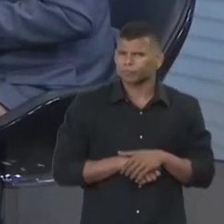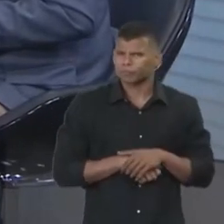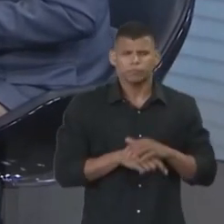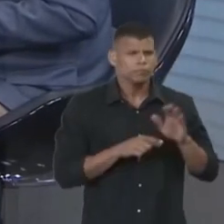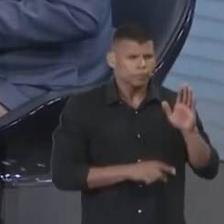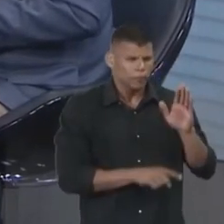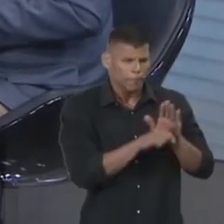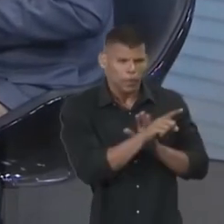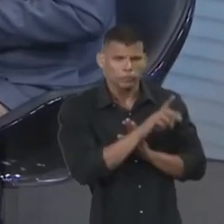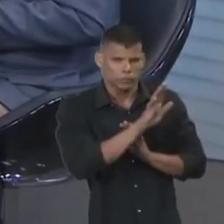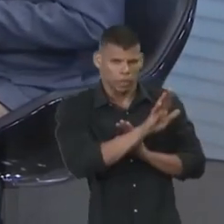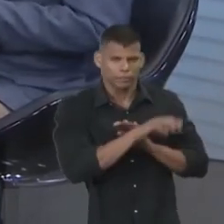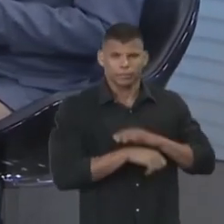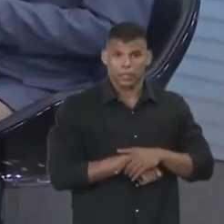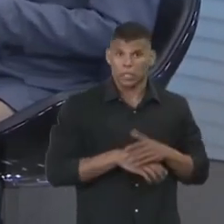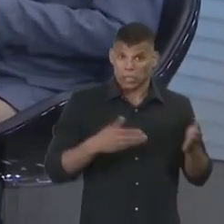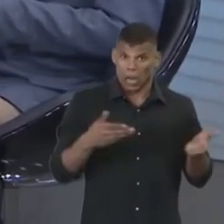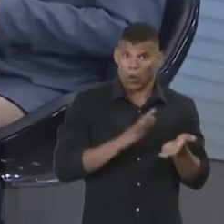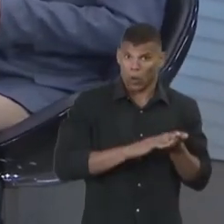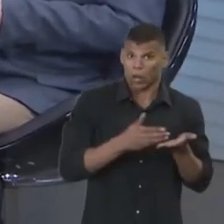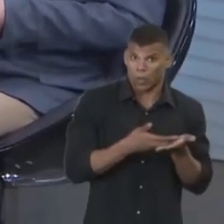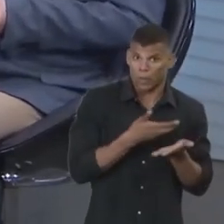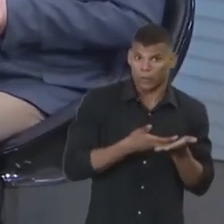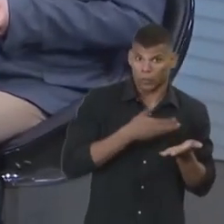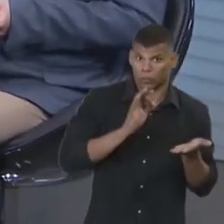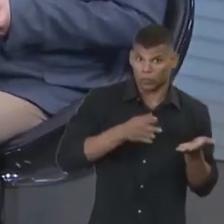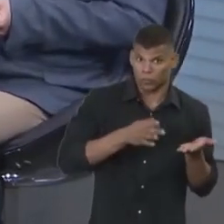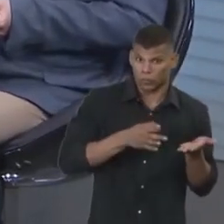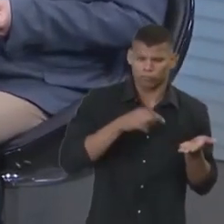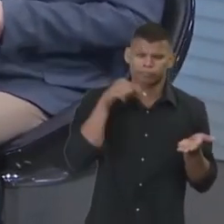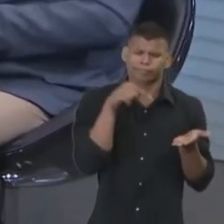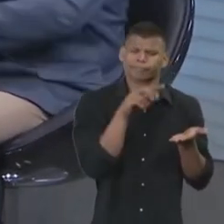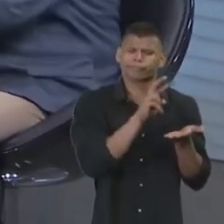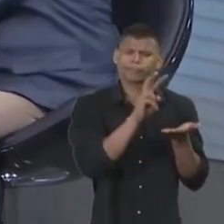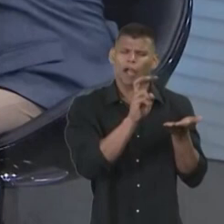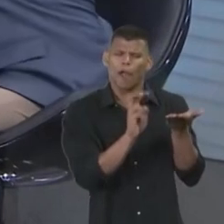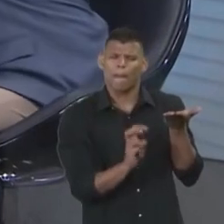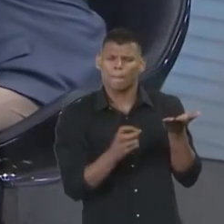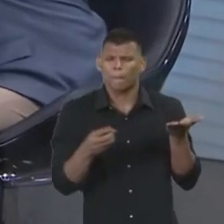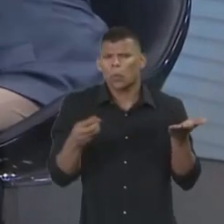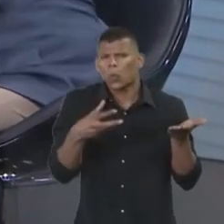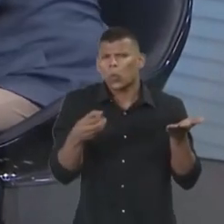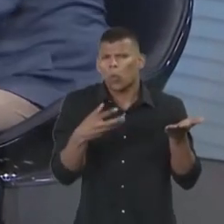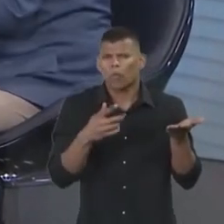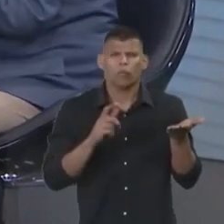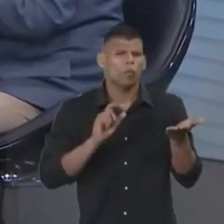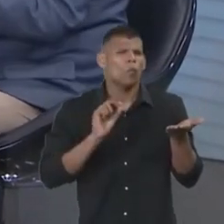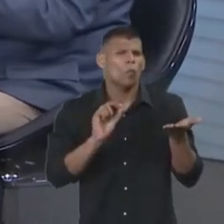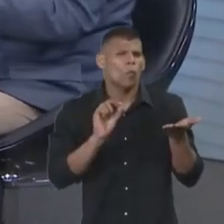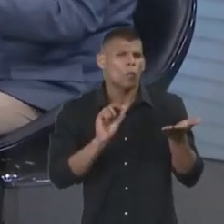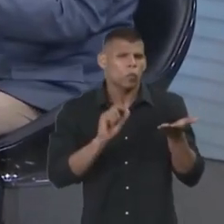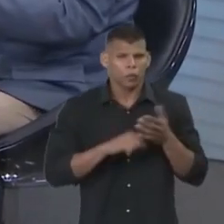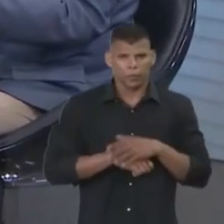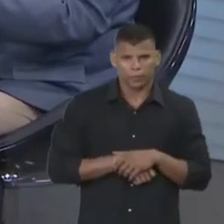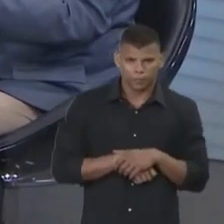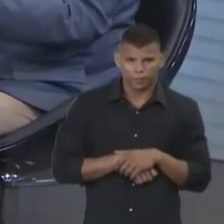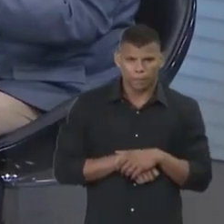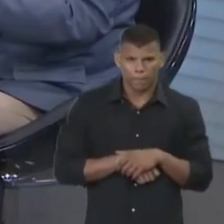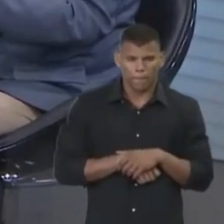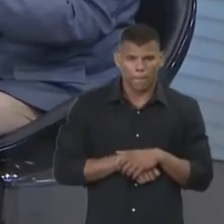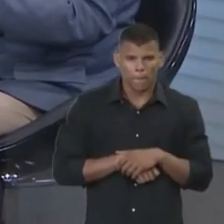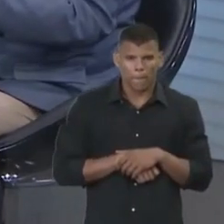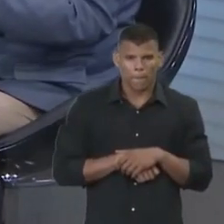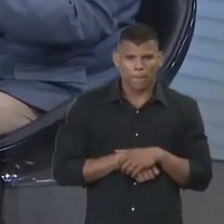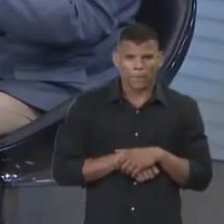no teu livro, Direito Constitucional Ambiental, que é a sua tese de doutorado, o que você traz